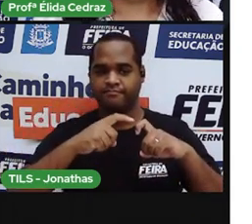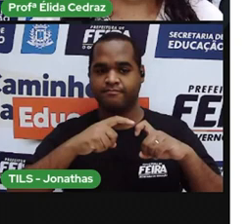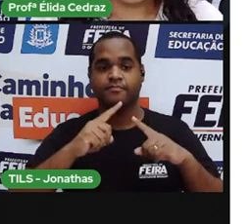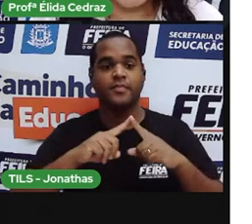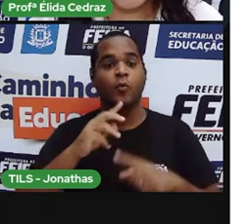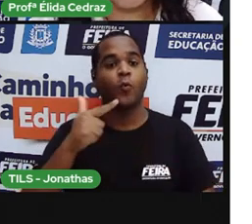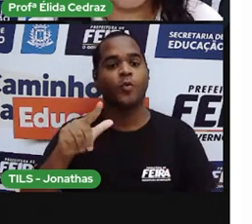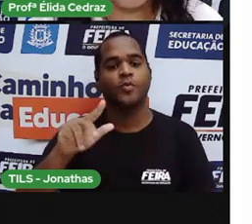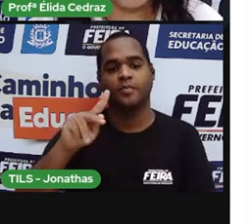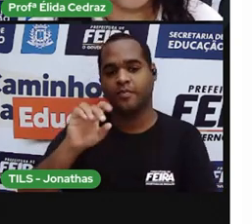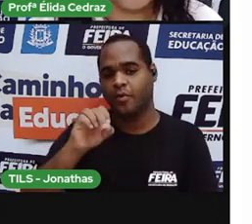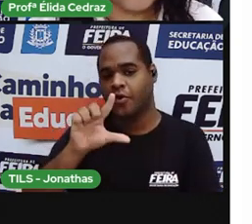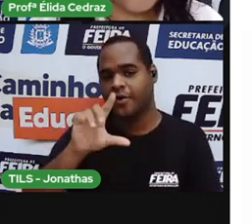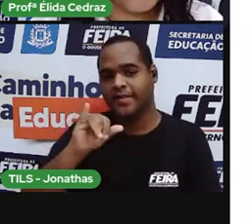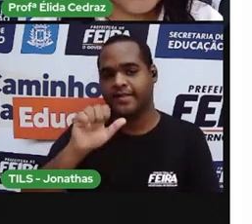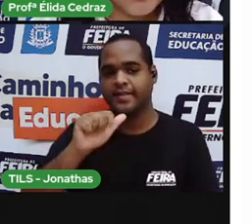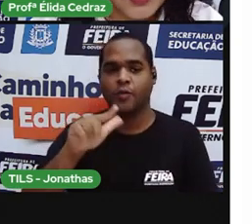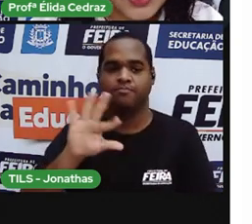policial.